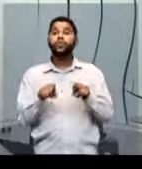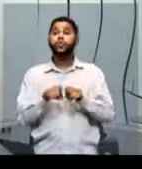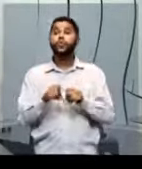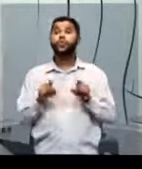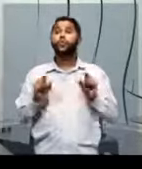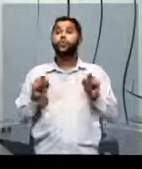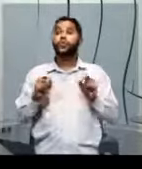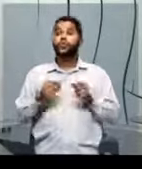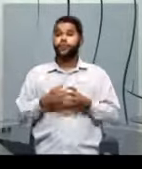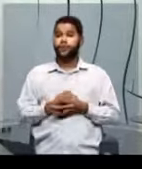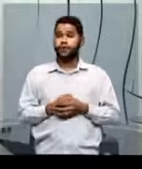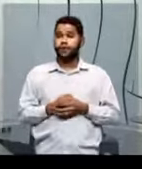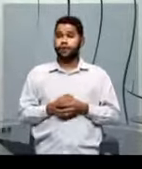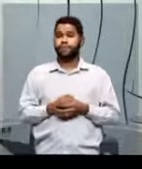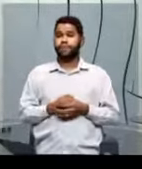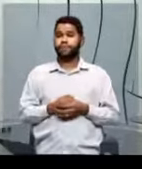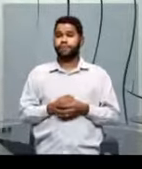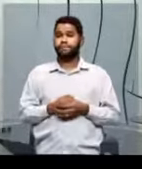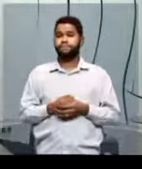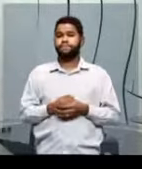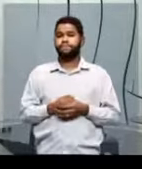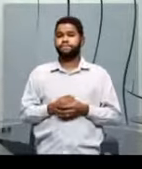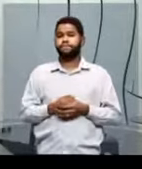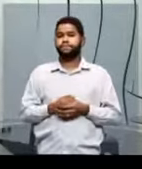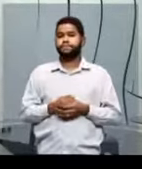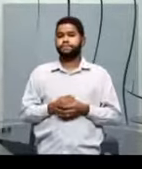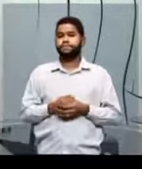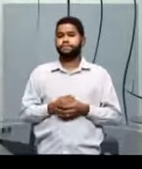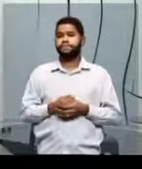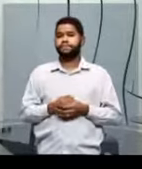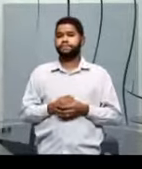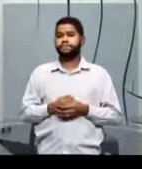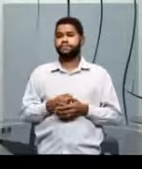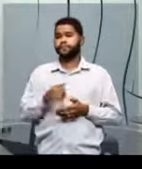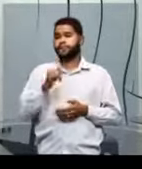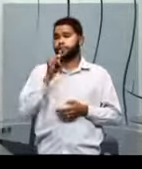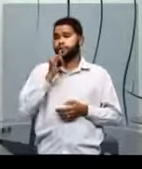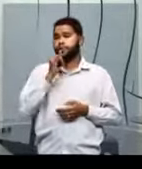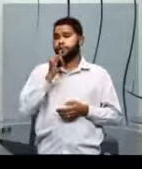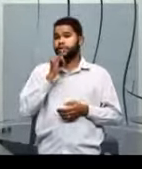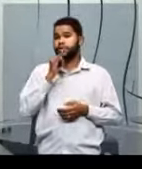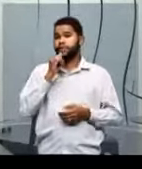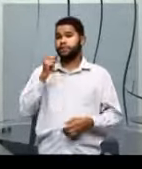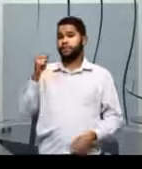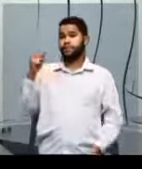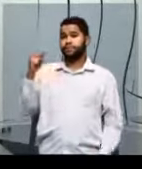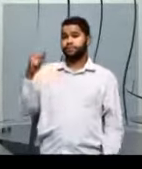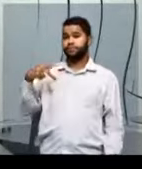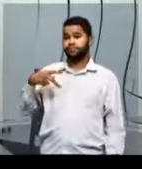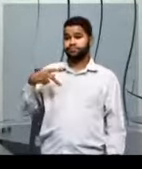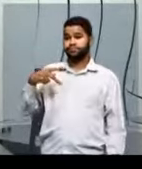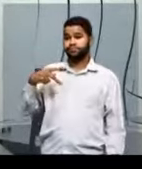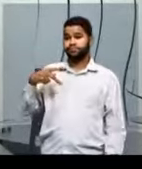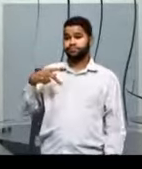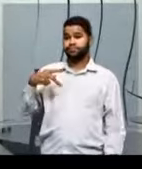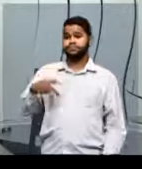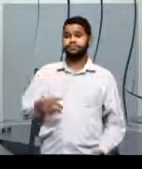também? Com, por exemplo, a aposentadoria.